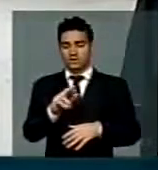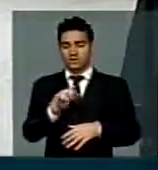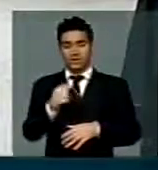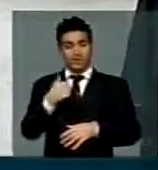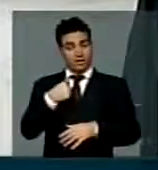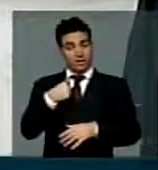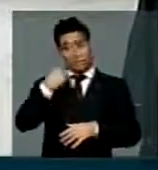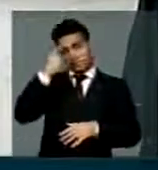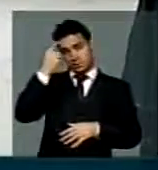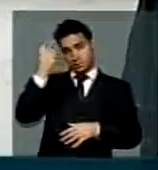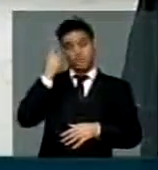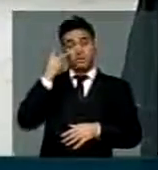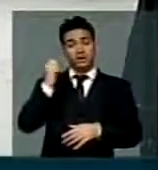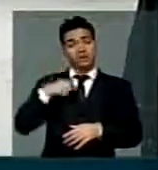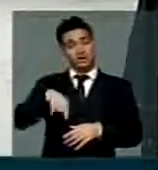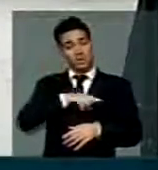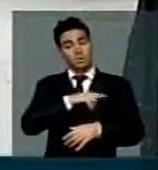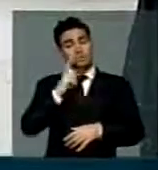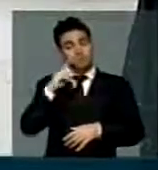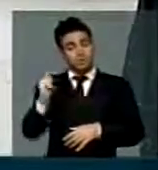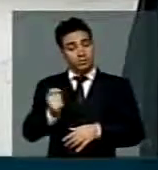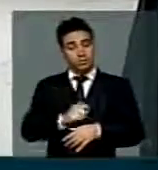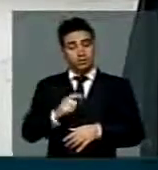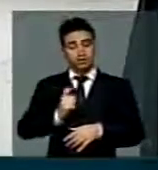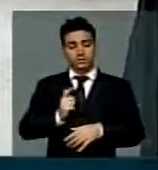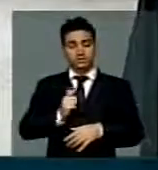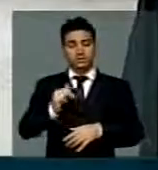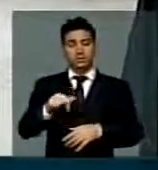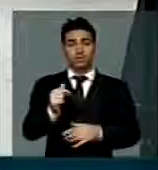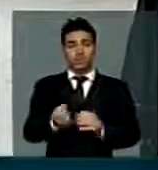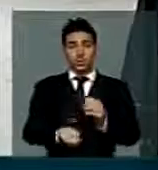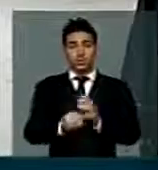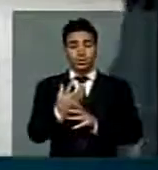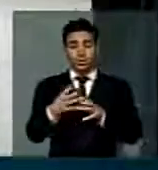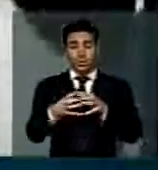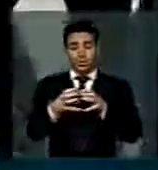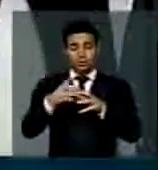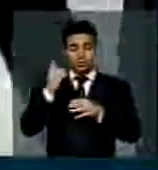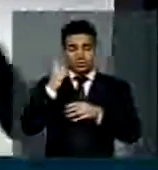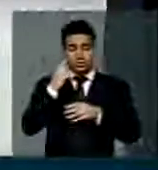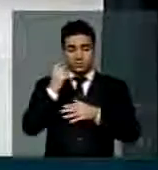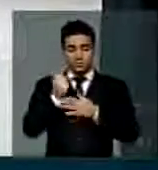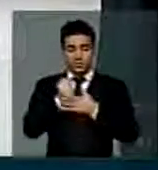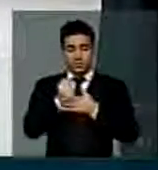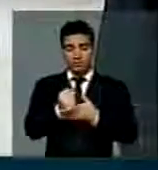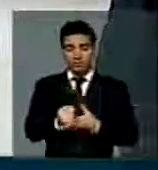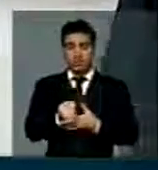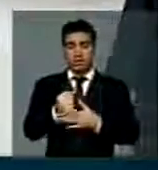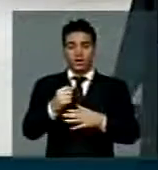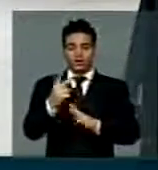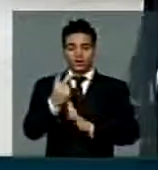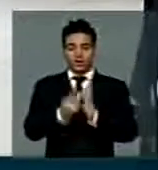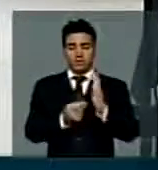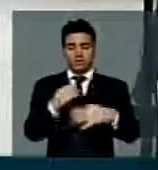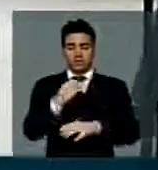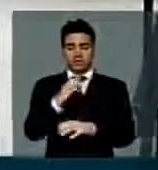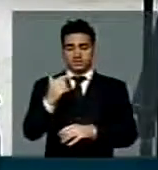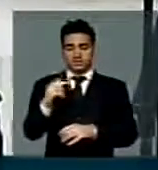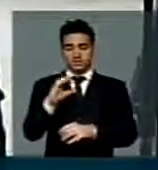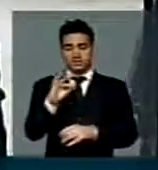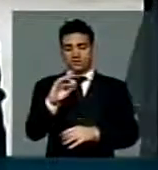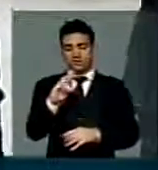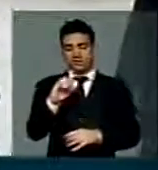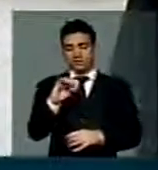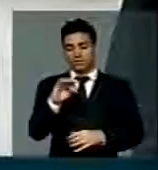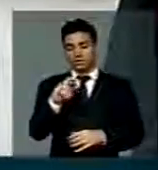autoria, no sentido de que nós possamos ter aqui na Casa uma Frente Parlamentar para apoiar o Ciências Sem Fronteiras, mas para acompanhar também os nossos